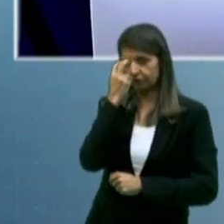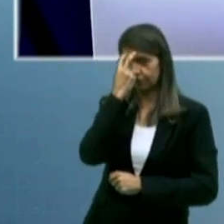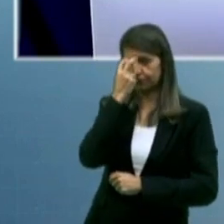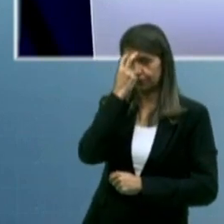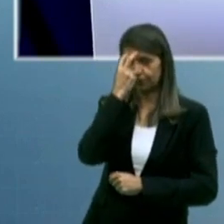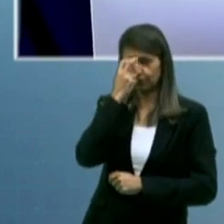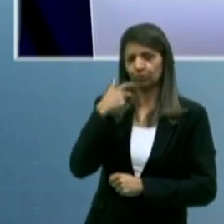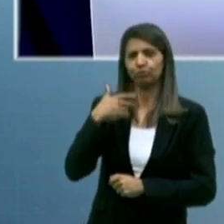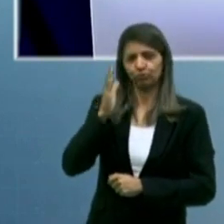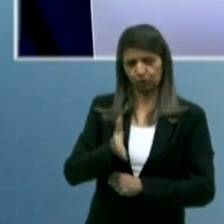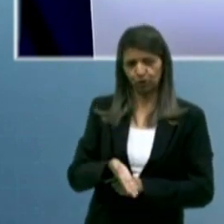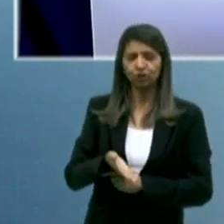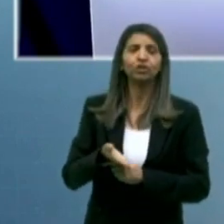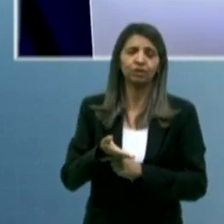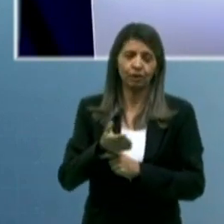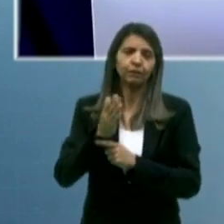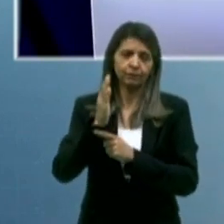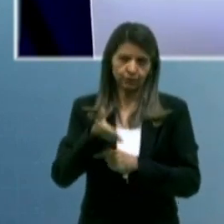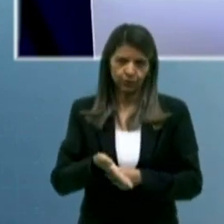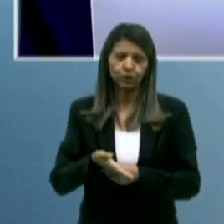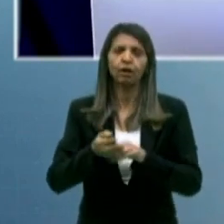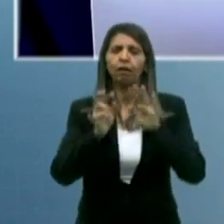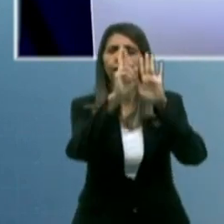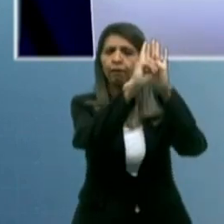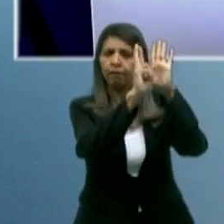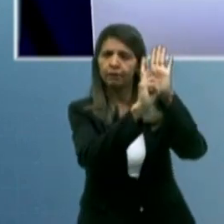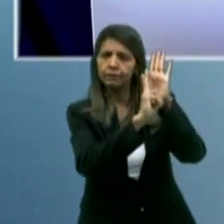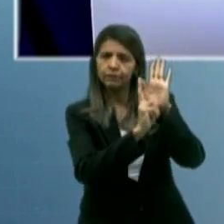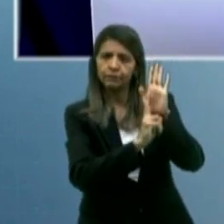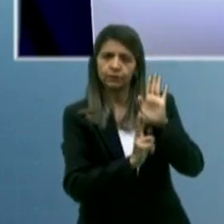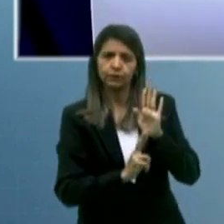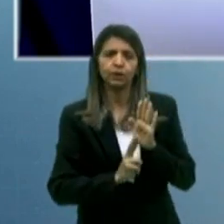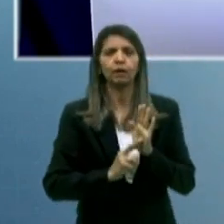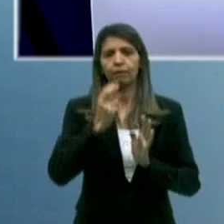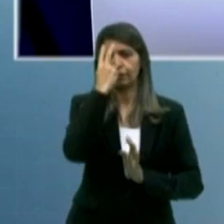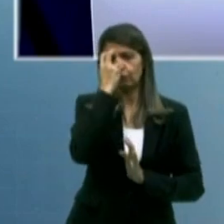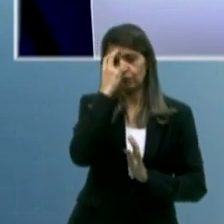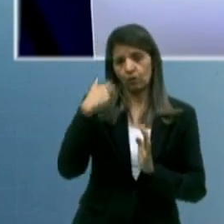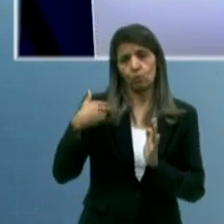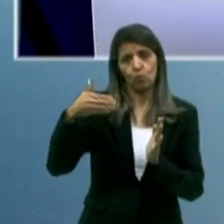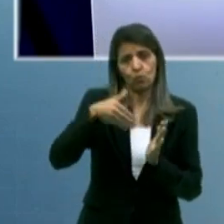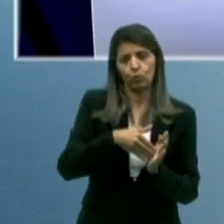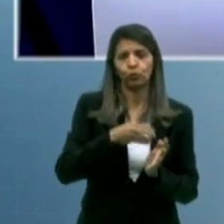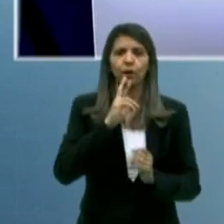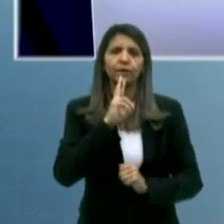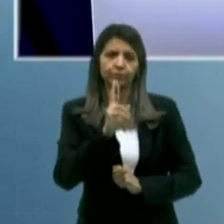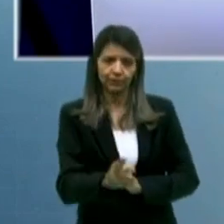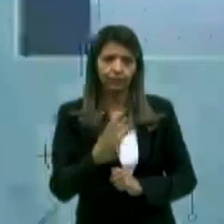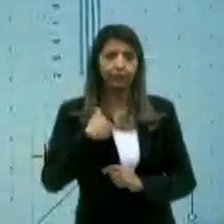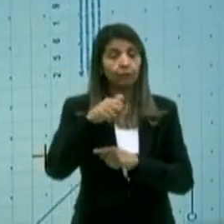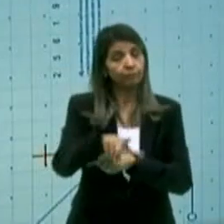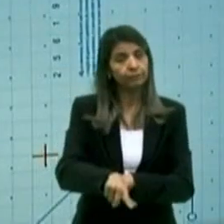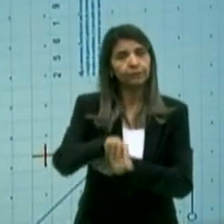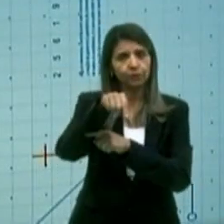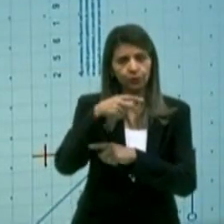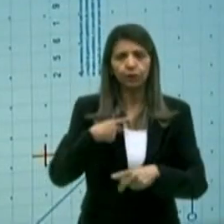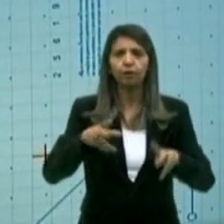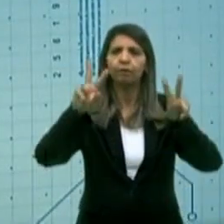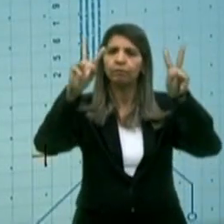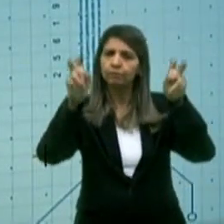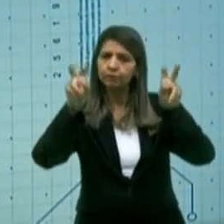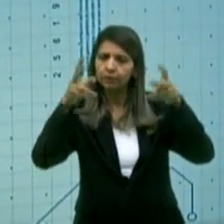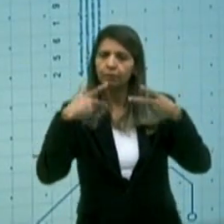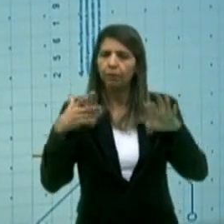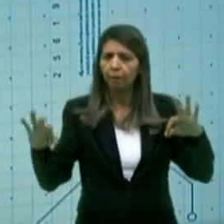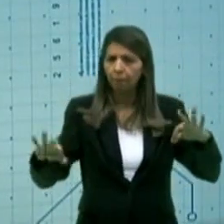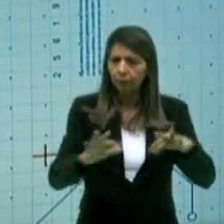ele necessariamente, pela regra, precisa ser o último a responder nesse bloco. Vou sortear logo o tema. Na sequência,